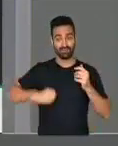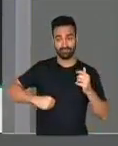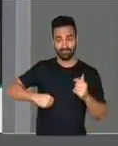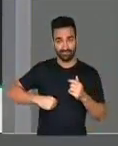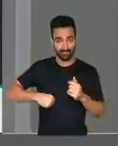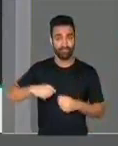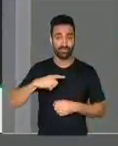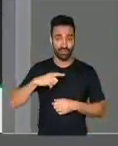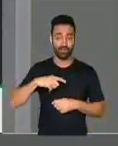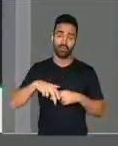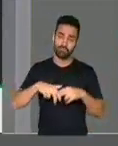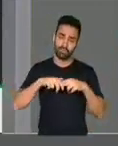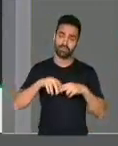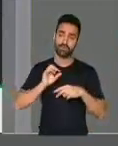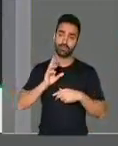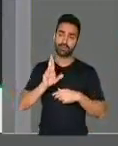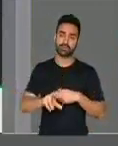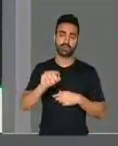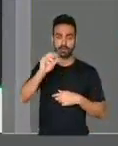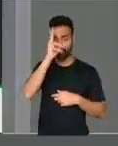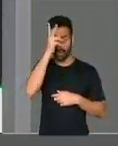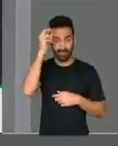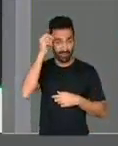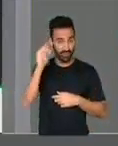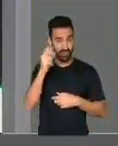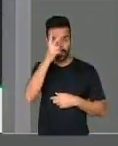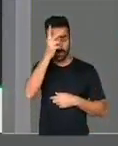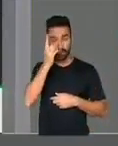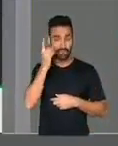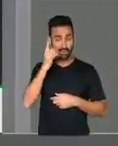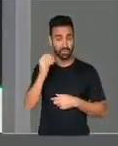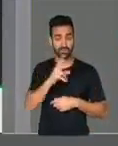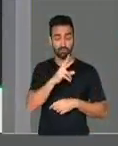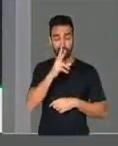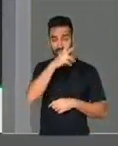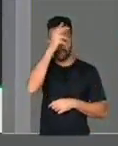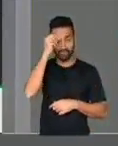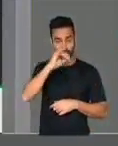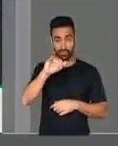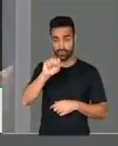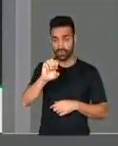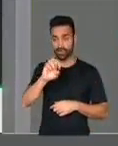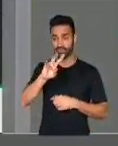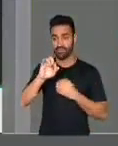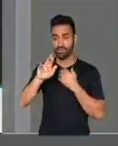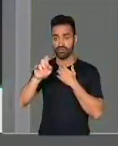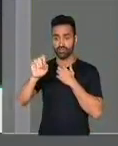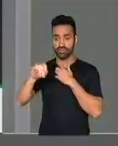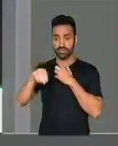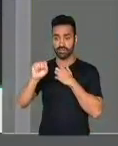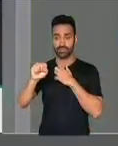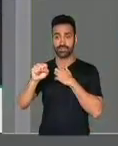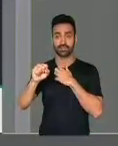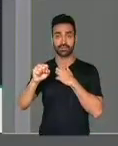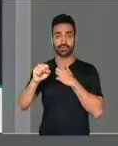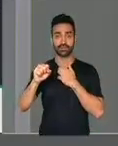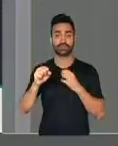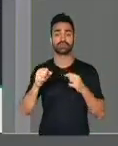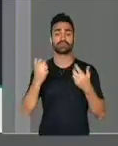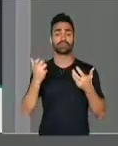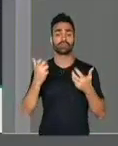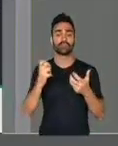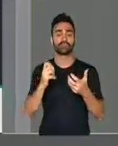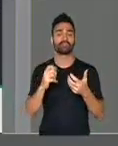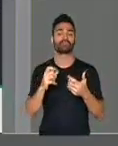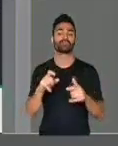Portanto, em nome do prefeito Elmo Vaz, do ex-deputado e ex-prefeito Zé das Virgens, eu quero aqui congratular-me com